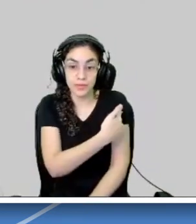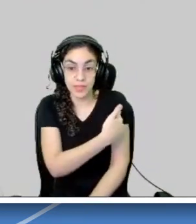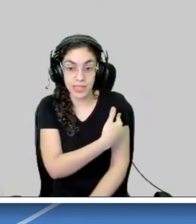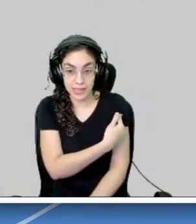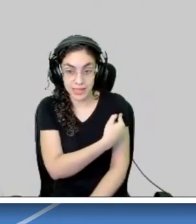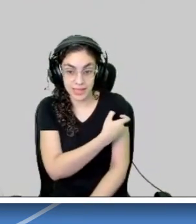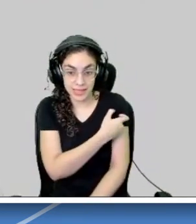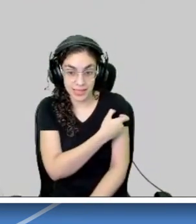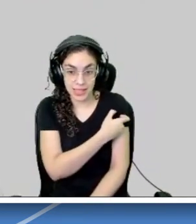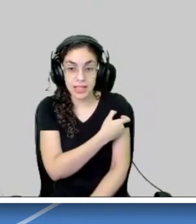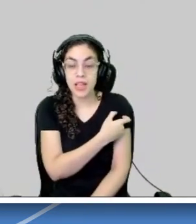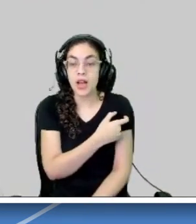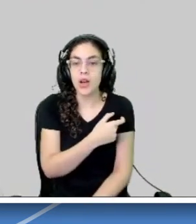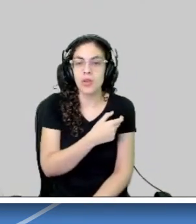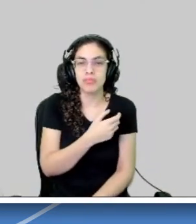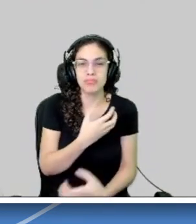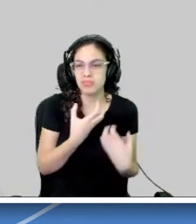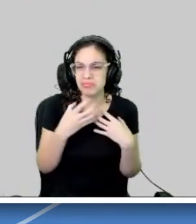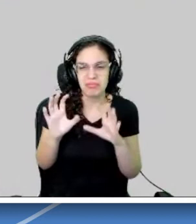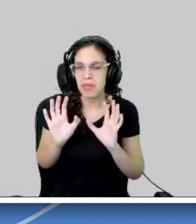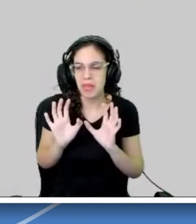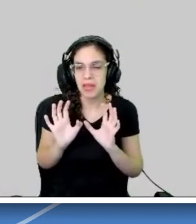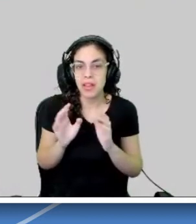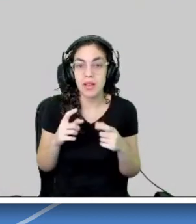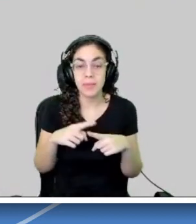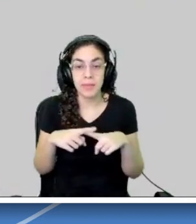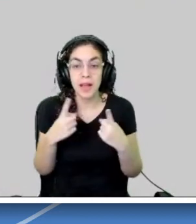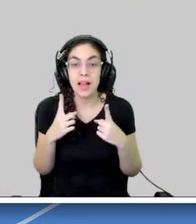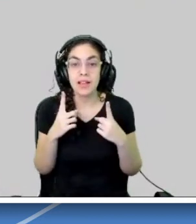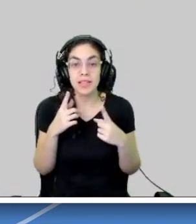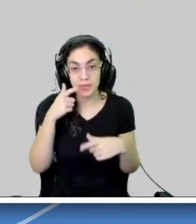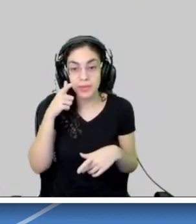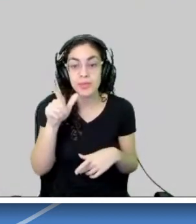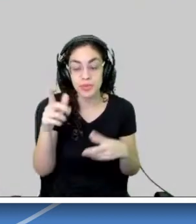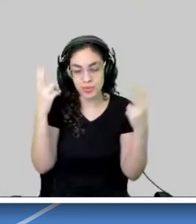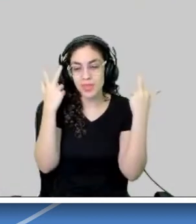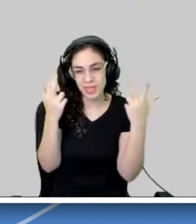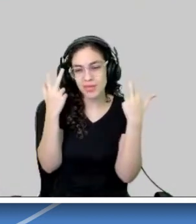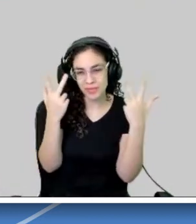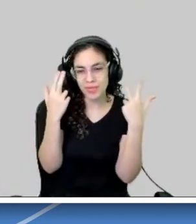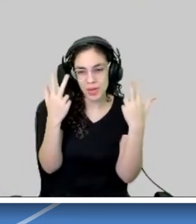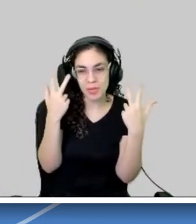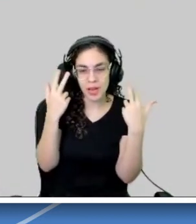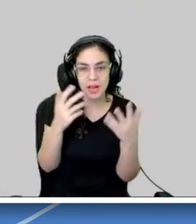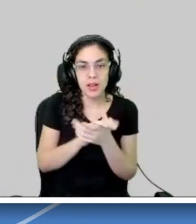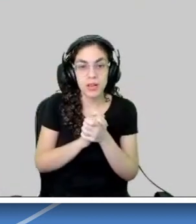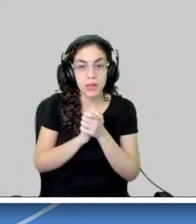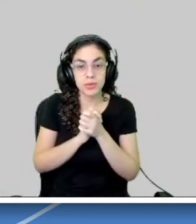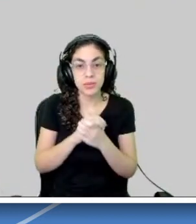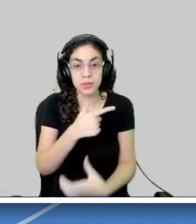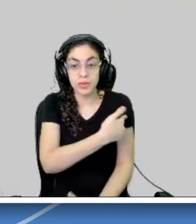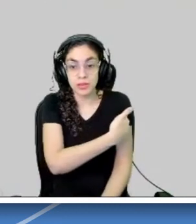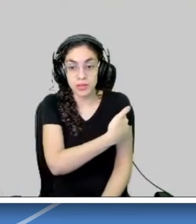não tão desejado, mas uma hora a gente vai chegar a uma certa normalidade, uma campanha de vacina,